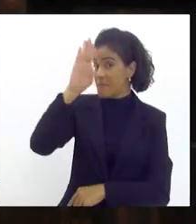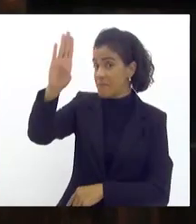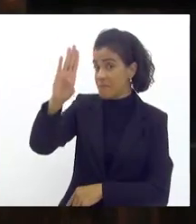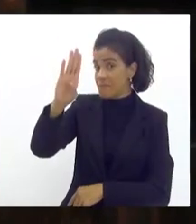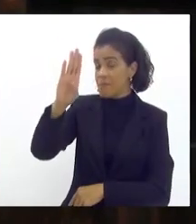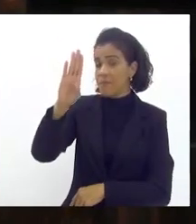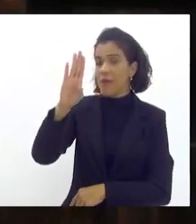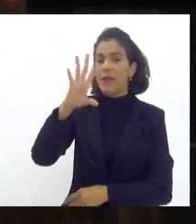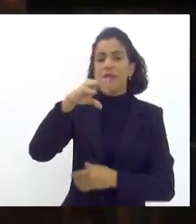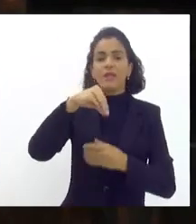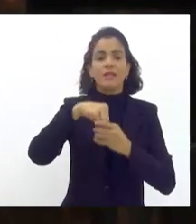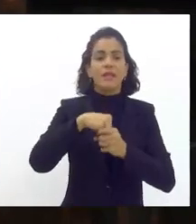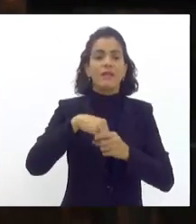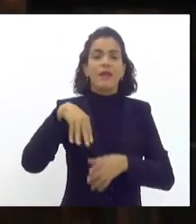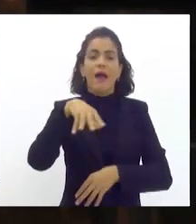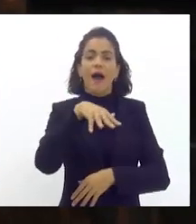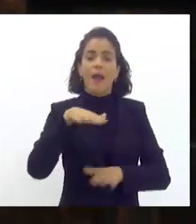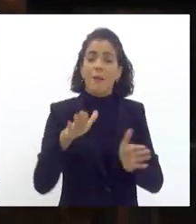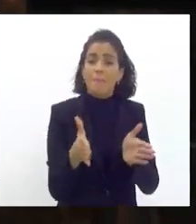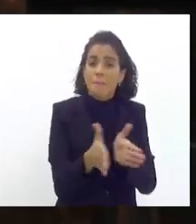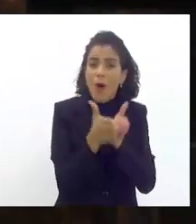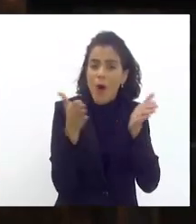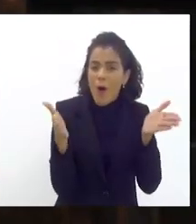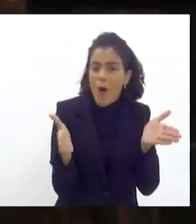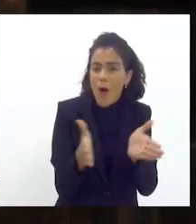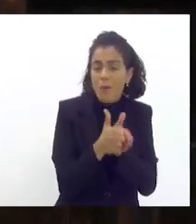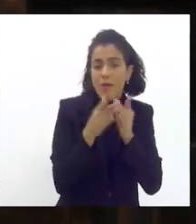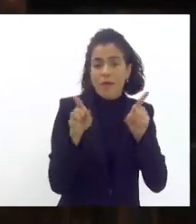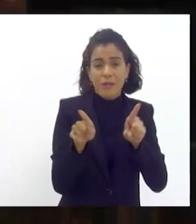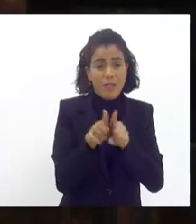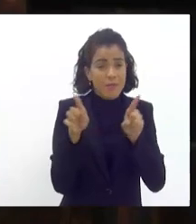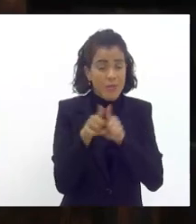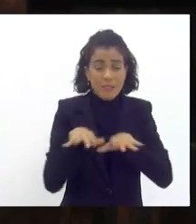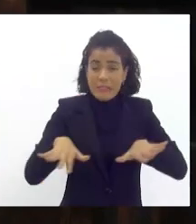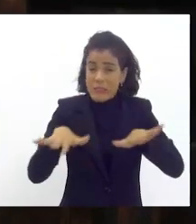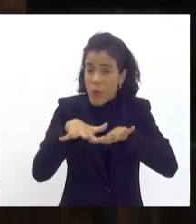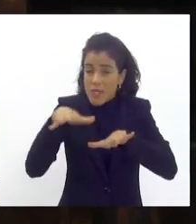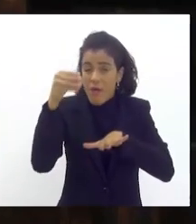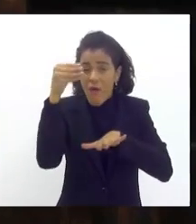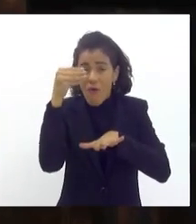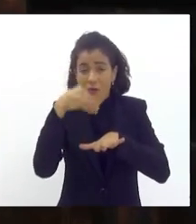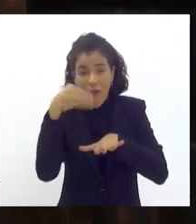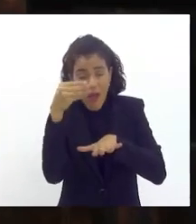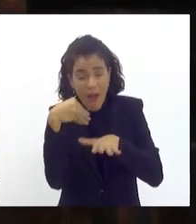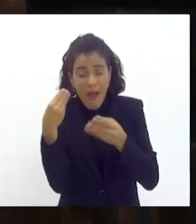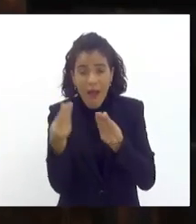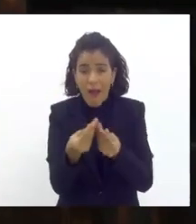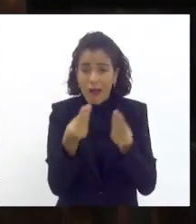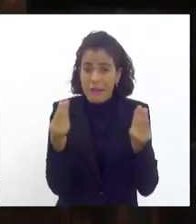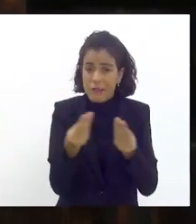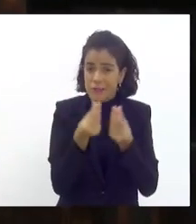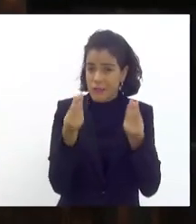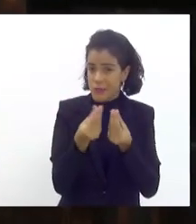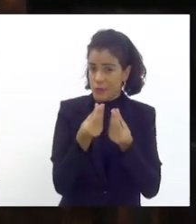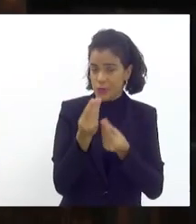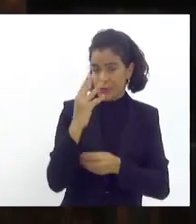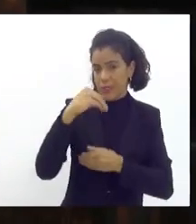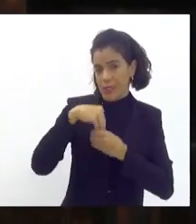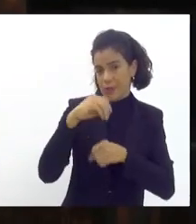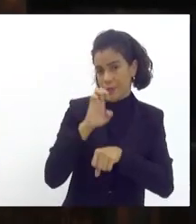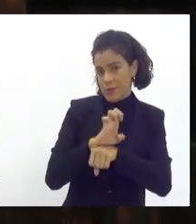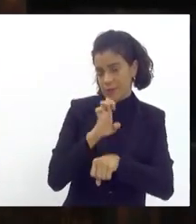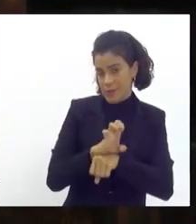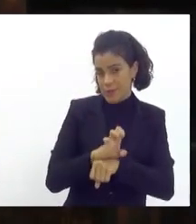dentro de áreas muito pobres e muito vulneráveis do nosso estado das nossas cidades por muitas das vezes